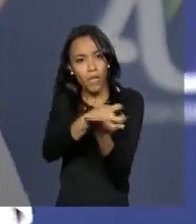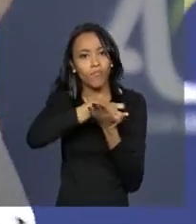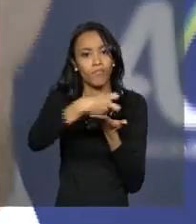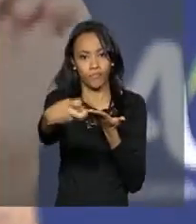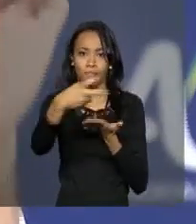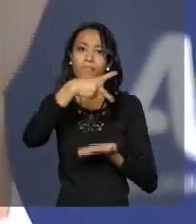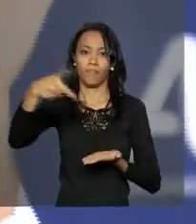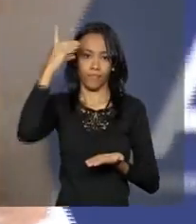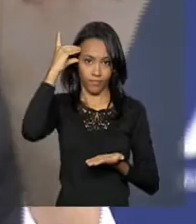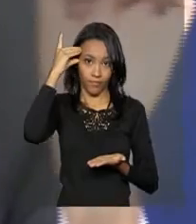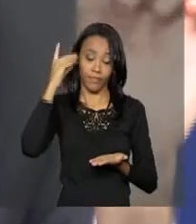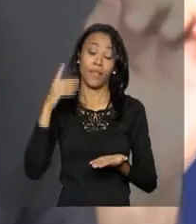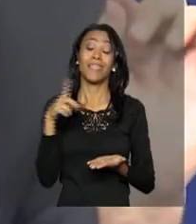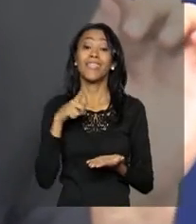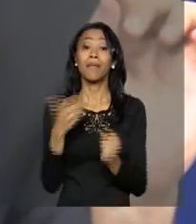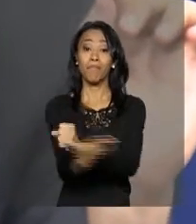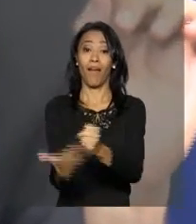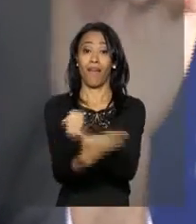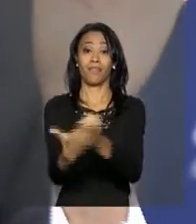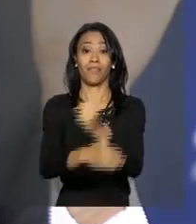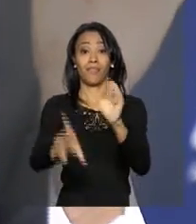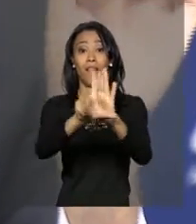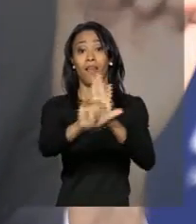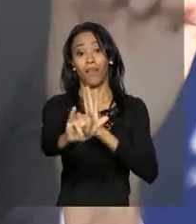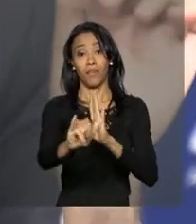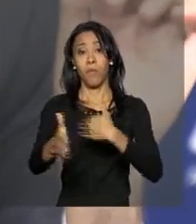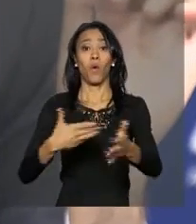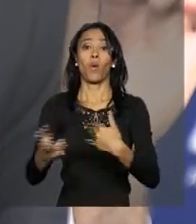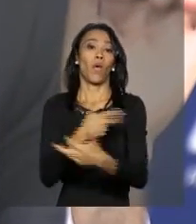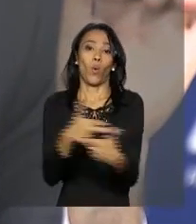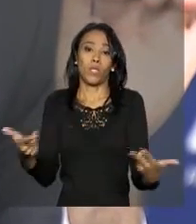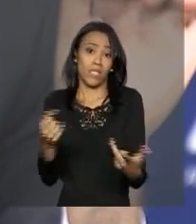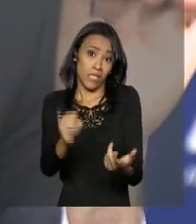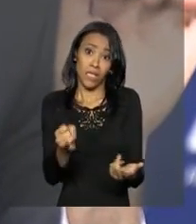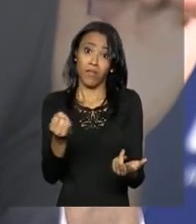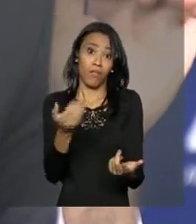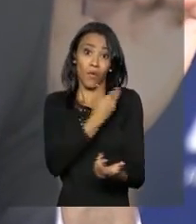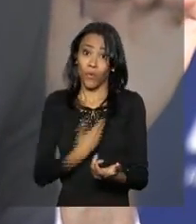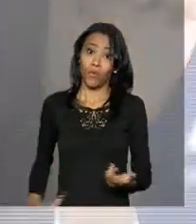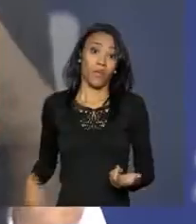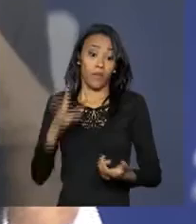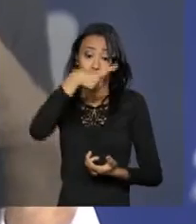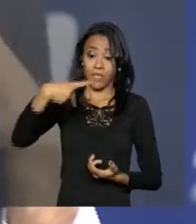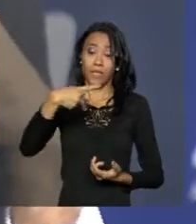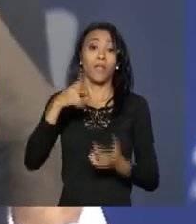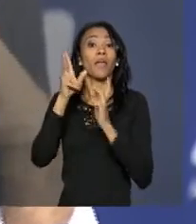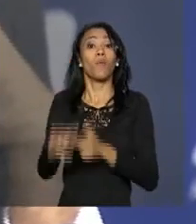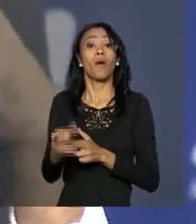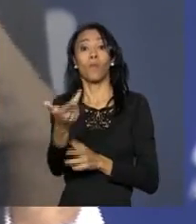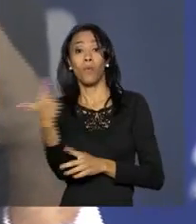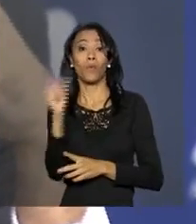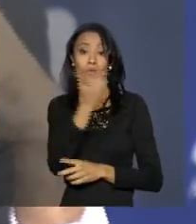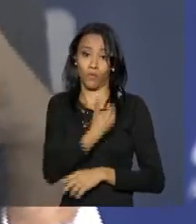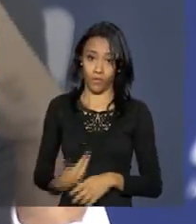de um pressuposto jurídico. Não é vale tudo. Senão nós transformamos o presidencialismo no parlamentarismo. O presidente da república,